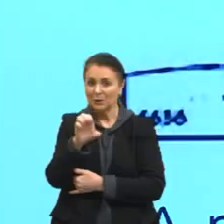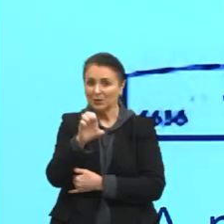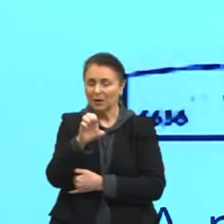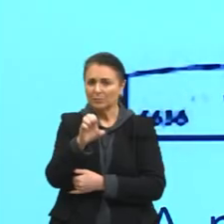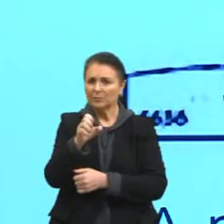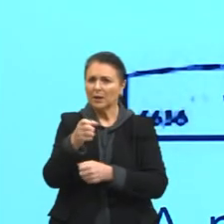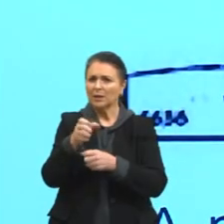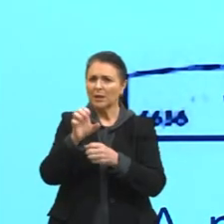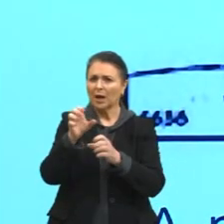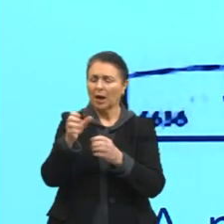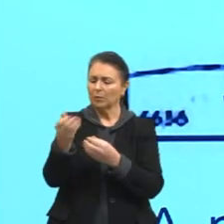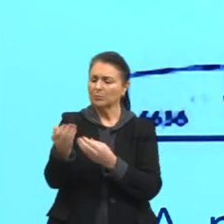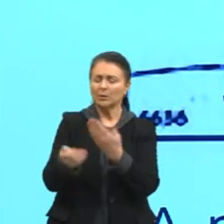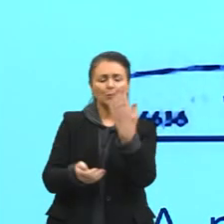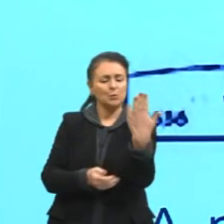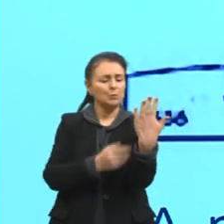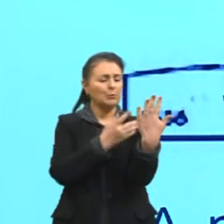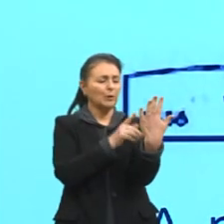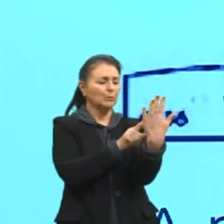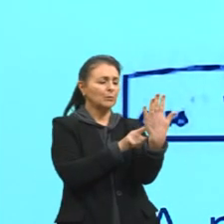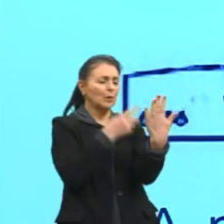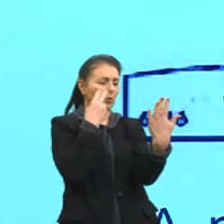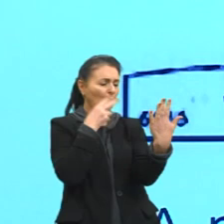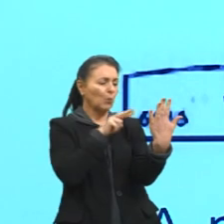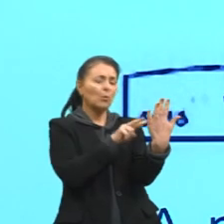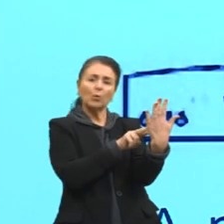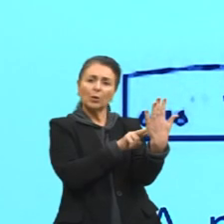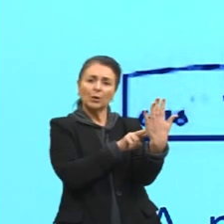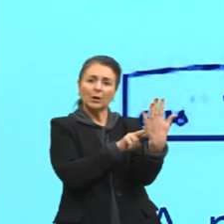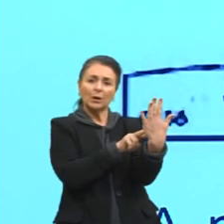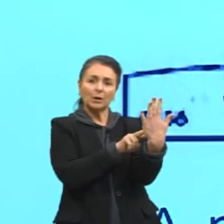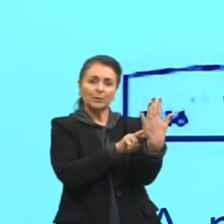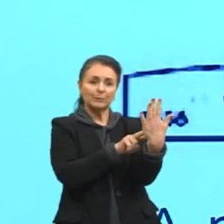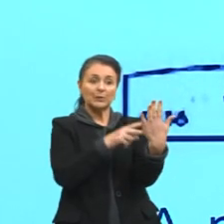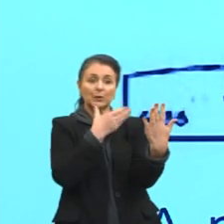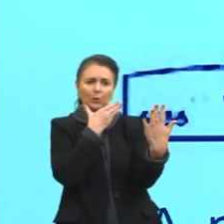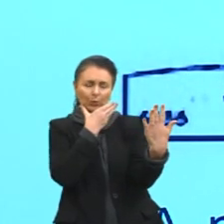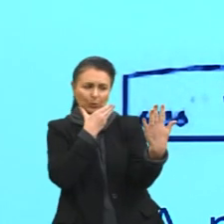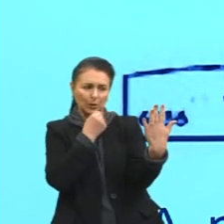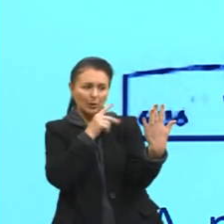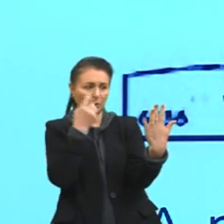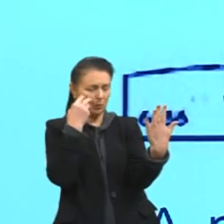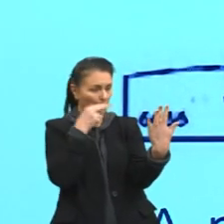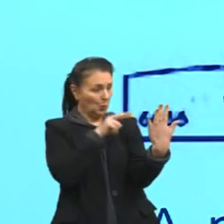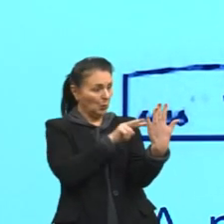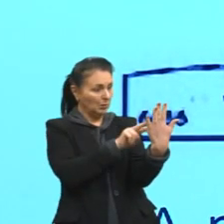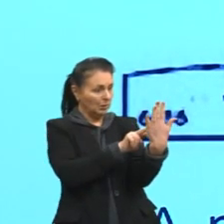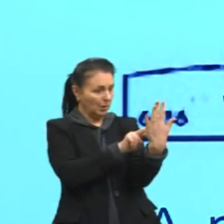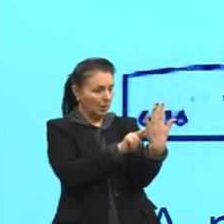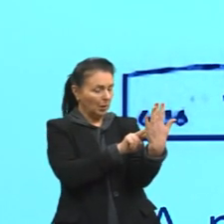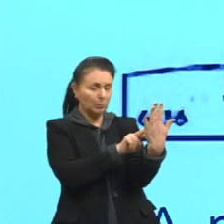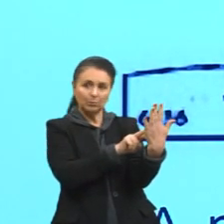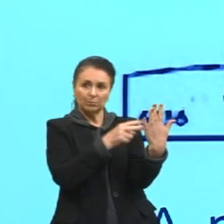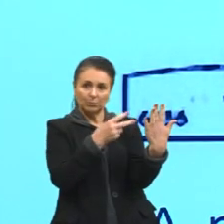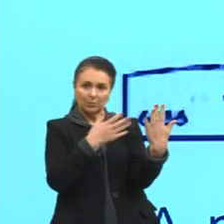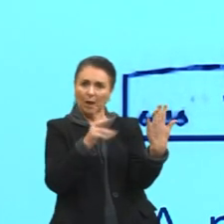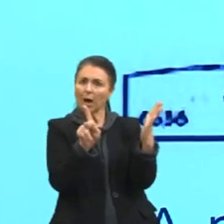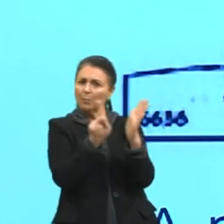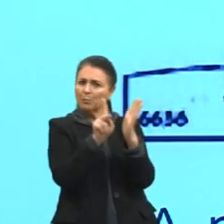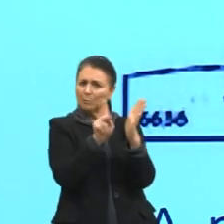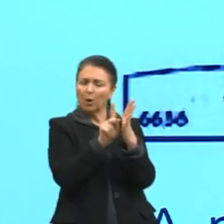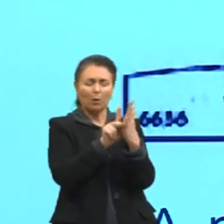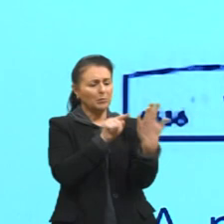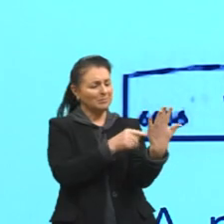segurando um espelho, nessa tirinha aqui do nosso Chico Bento. Ele está ali olhando, se olhando, se